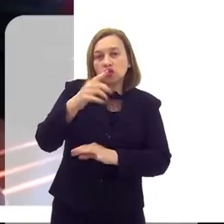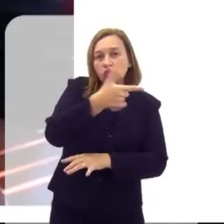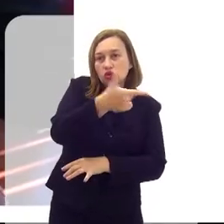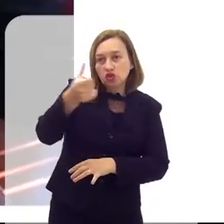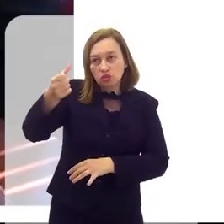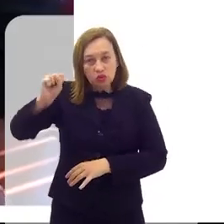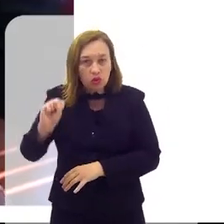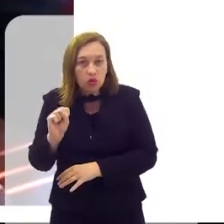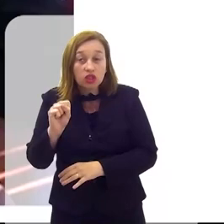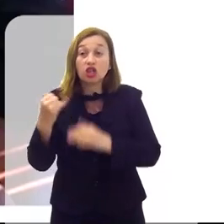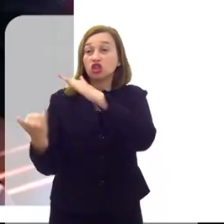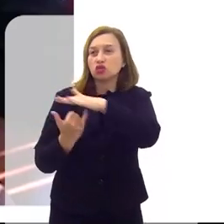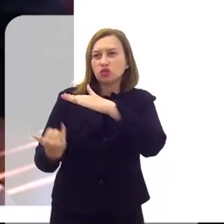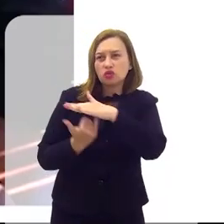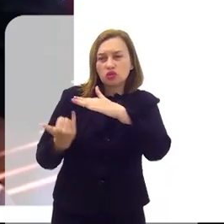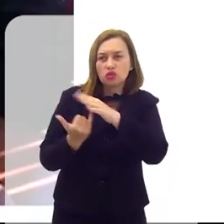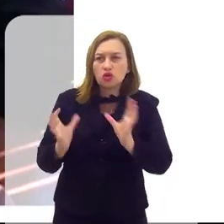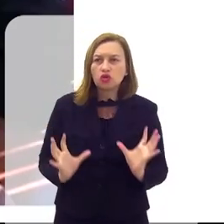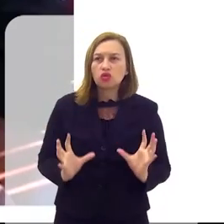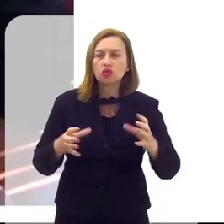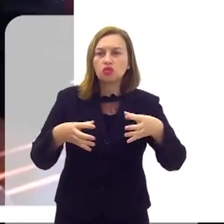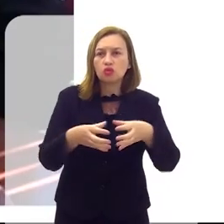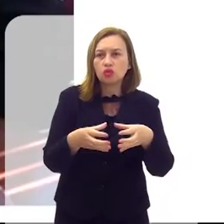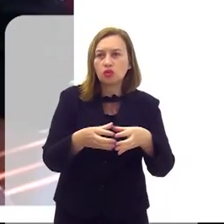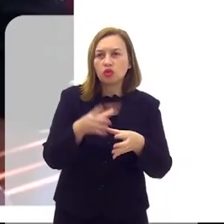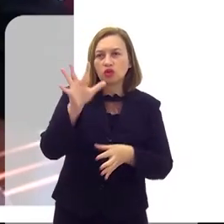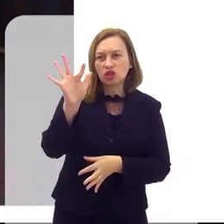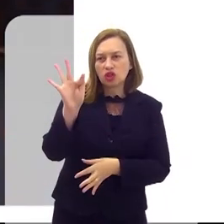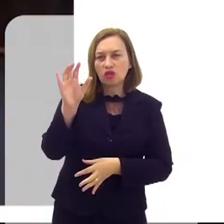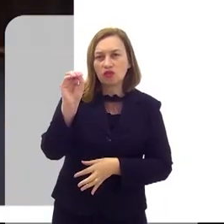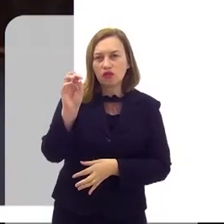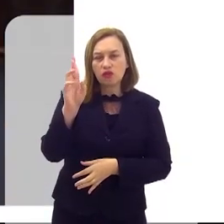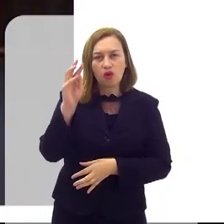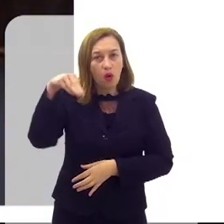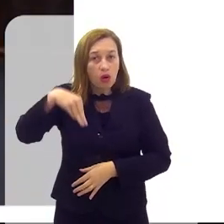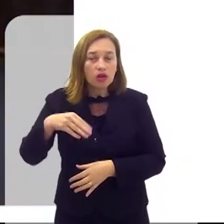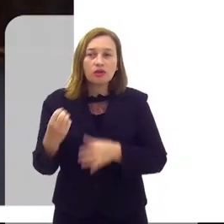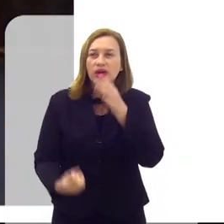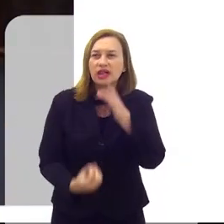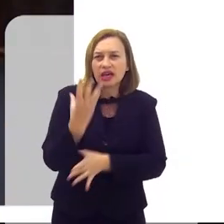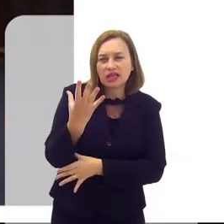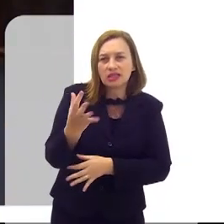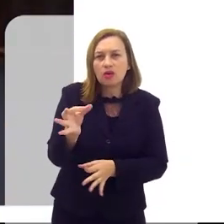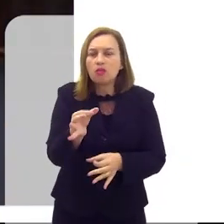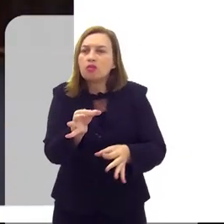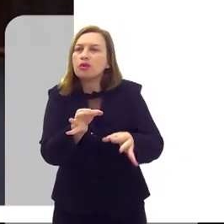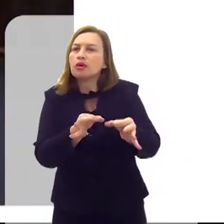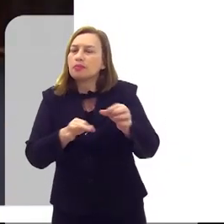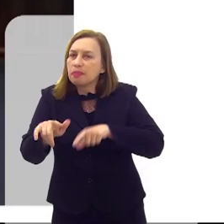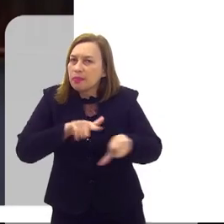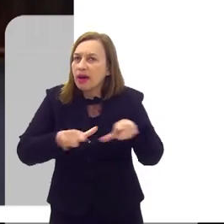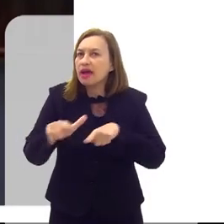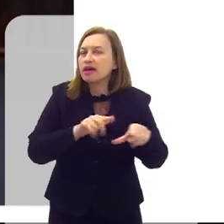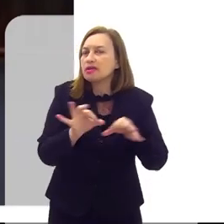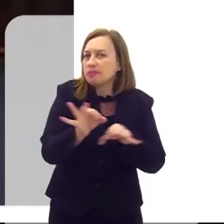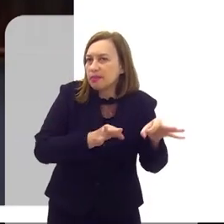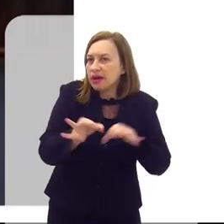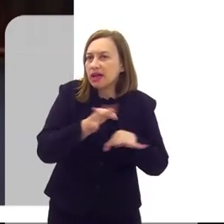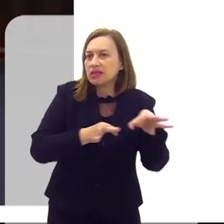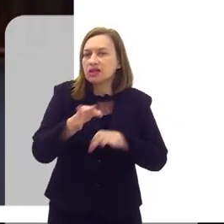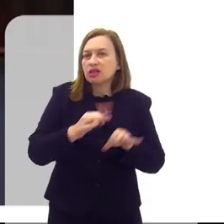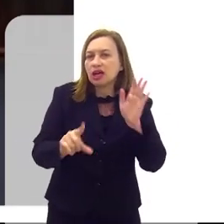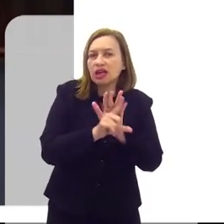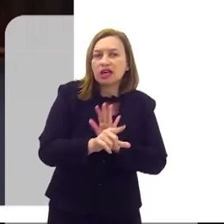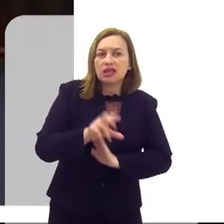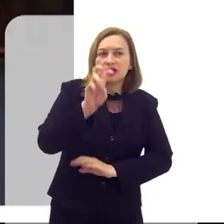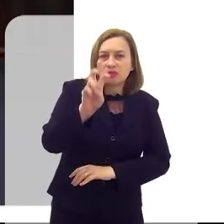Em 2008, instituições que compõem o Fórum colaboraram para a construção e elaboração da Lei